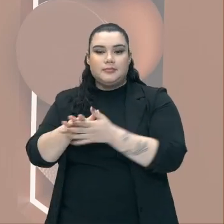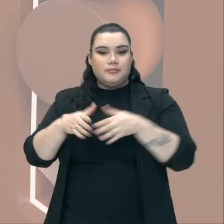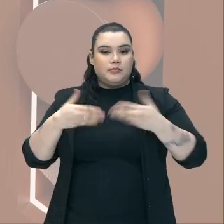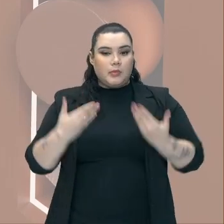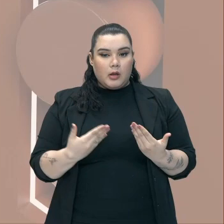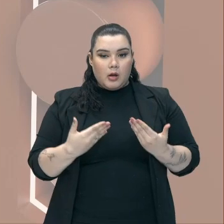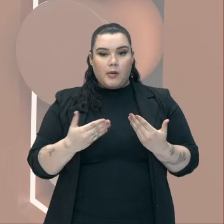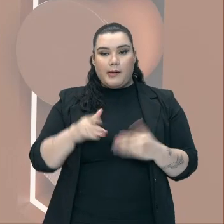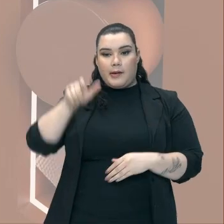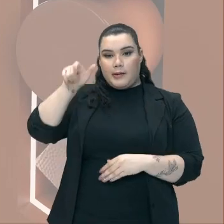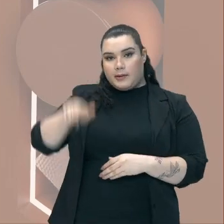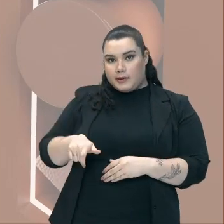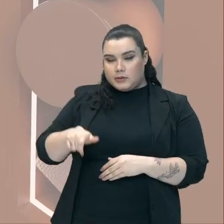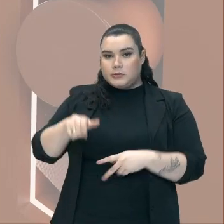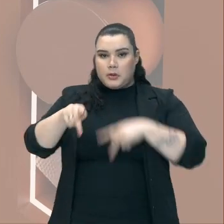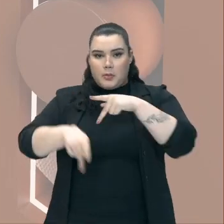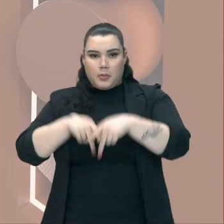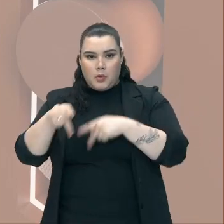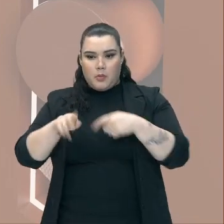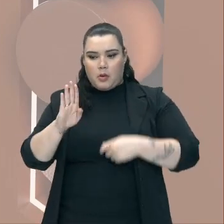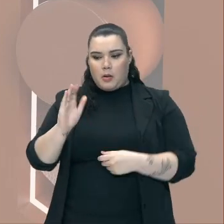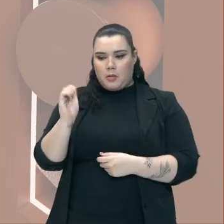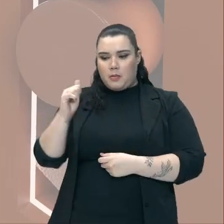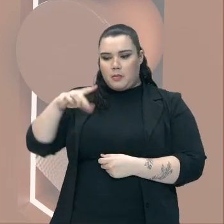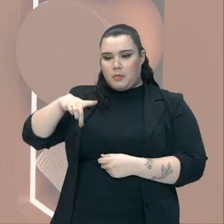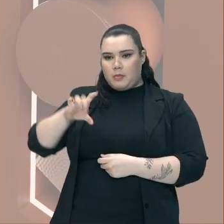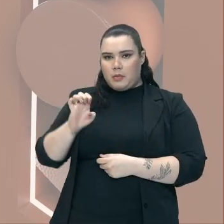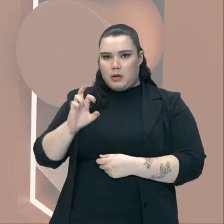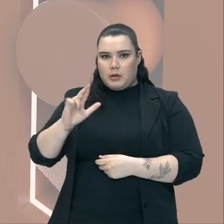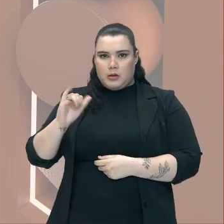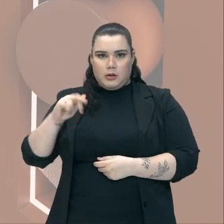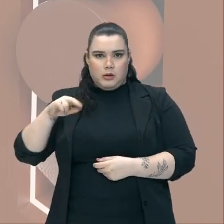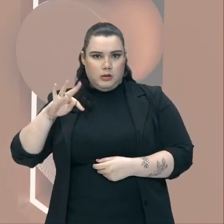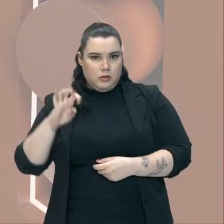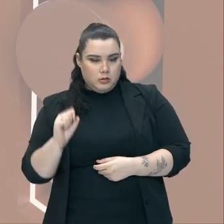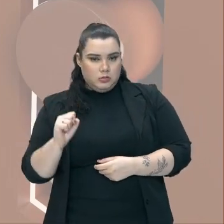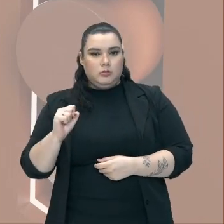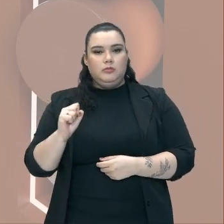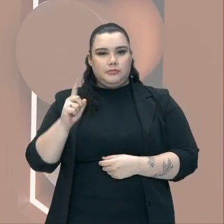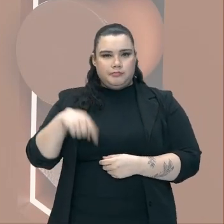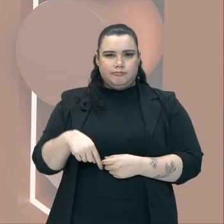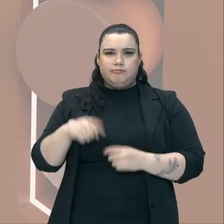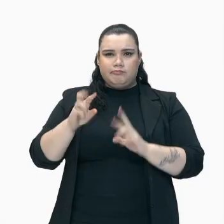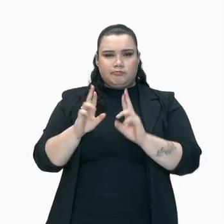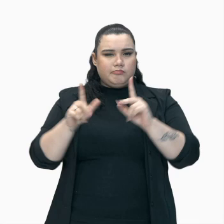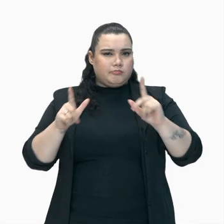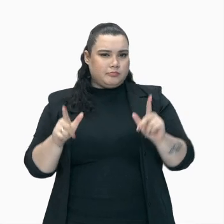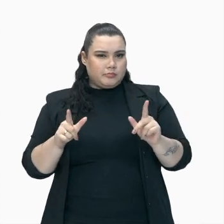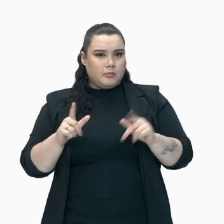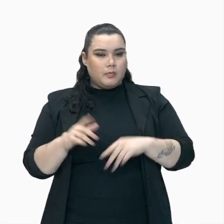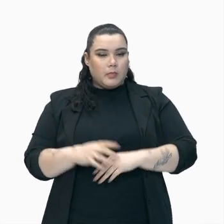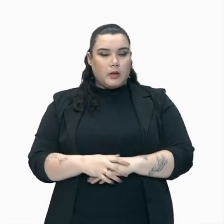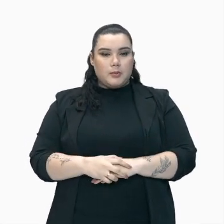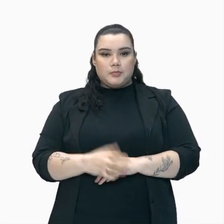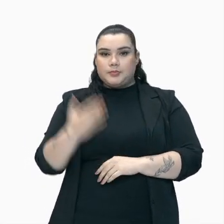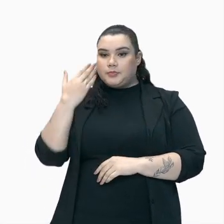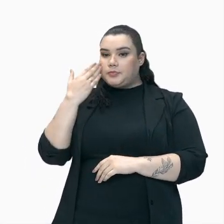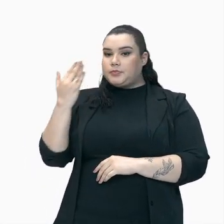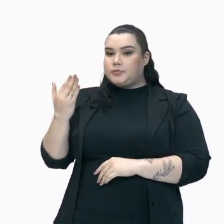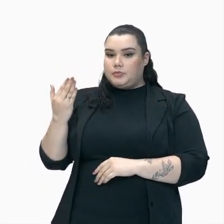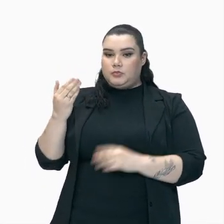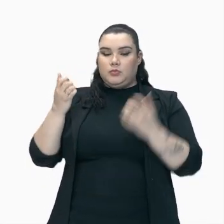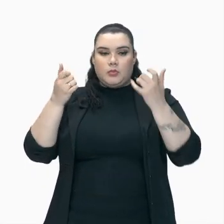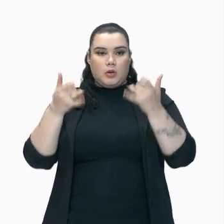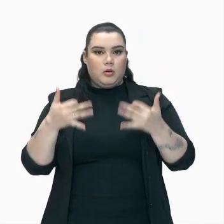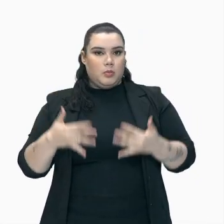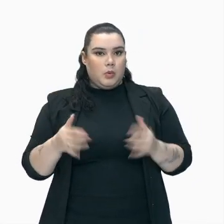bandeirantes Ela é bem ambígua E discutível Tá bom gente? Vamos ao texto Então para a gente compreender Um pouquinho mais Sobre esse